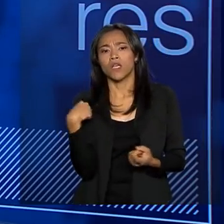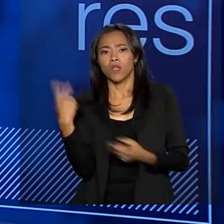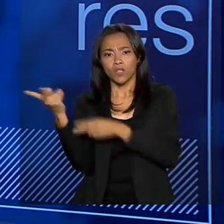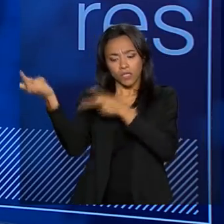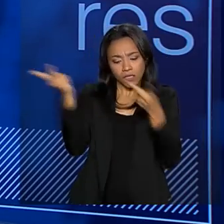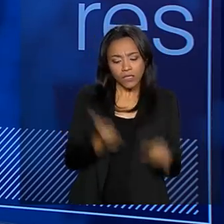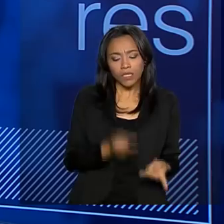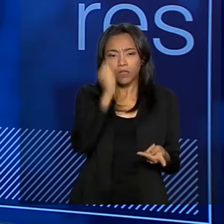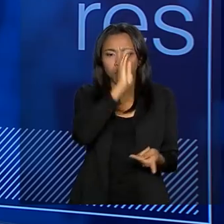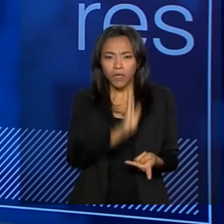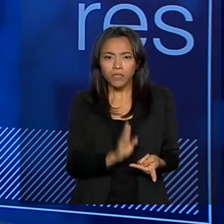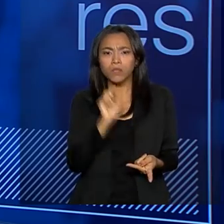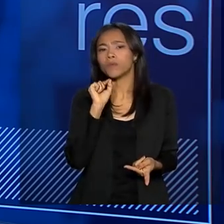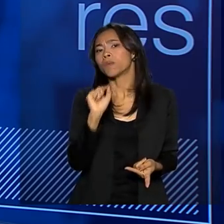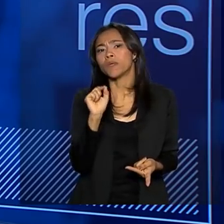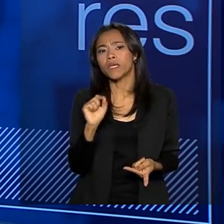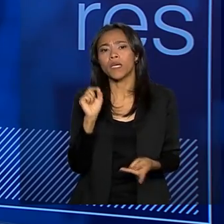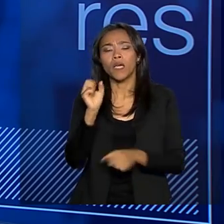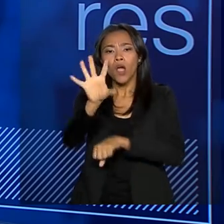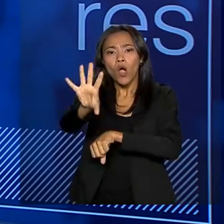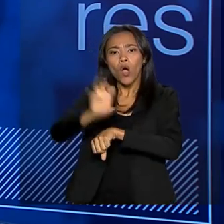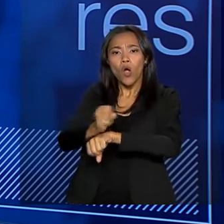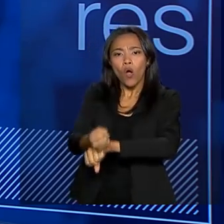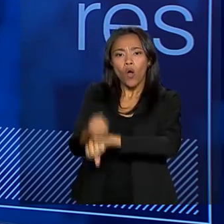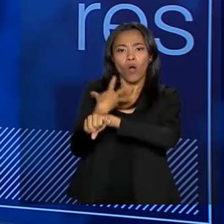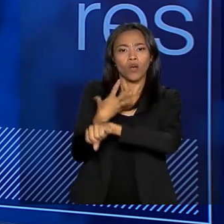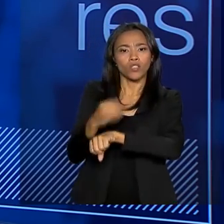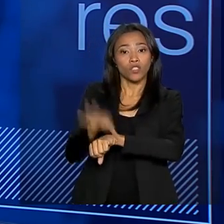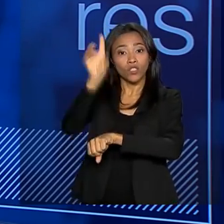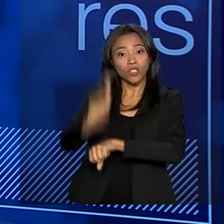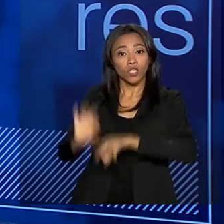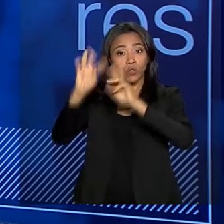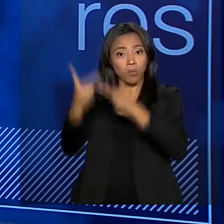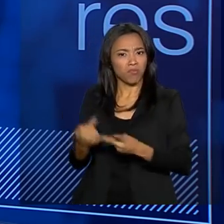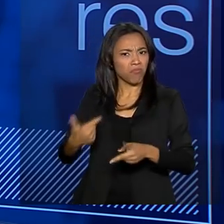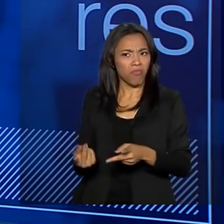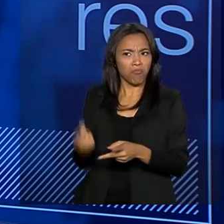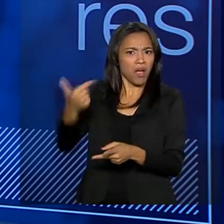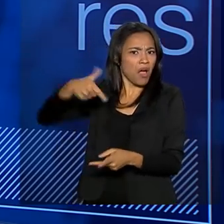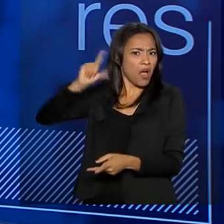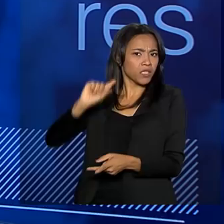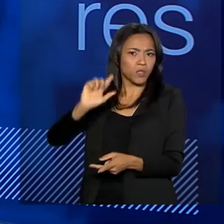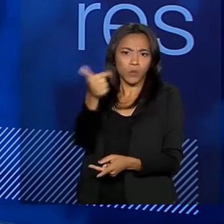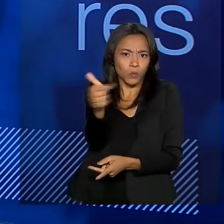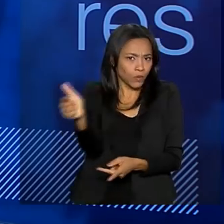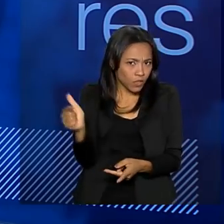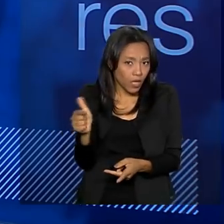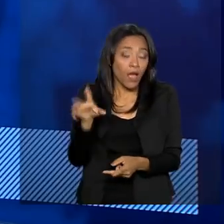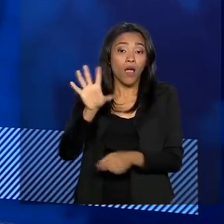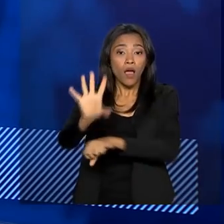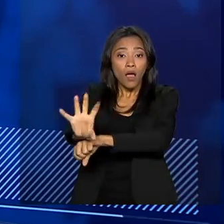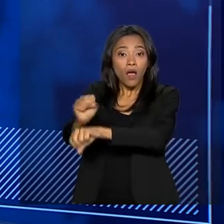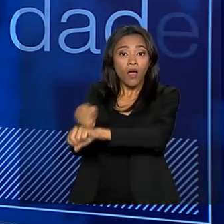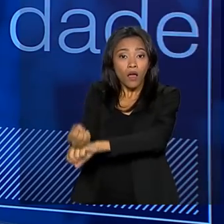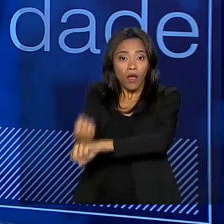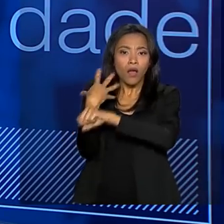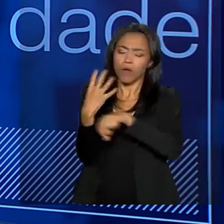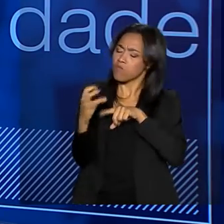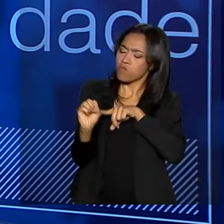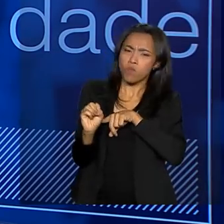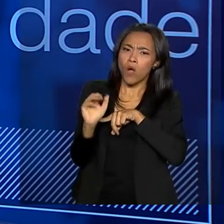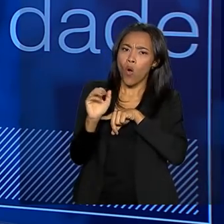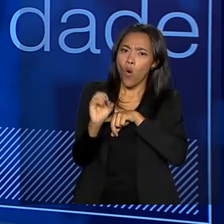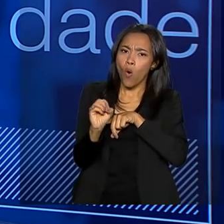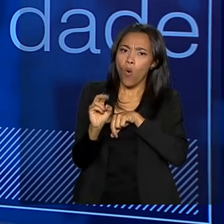Brasil, Paulo, uma grande ouvidoria de direitos humanos, que não existia. Essa ouvidoria está agregando alguns serviços para a